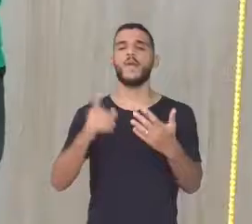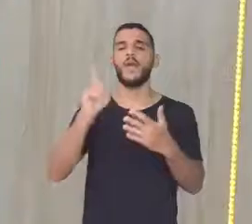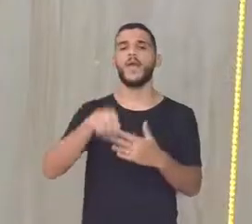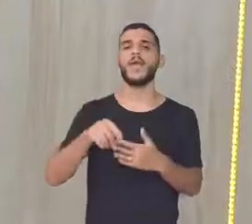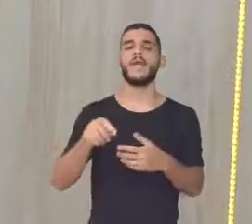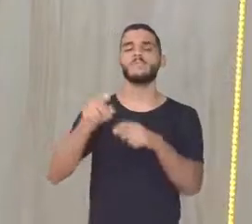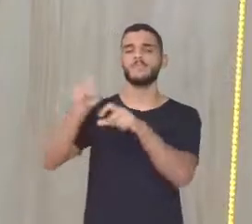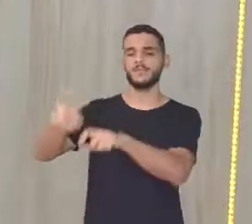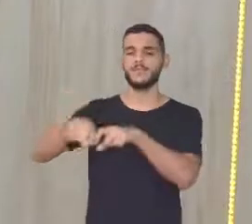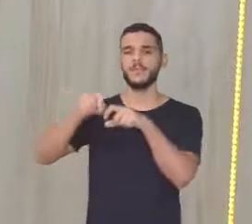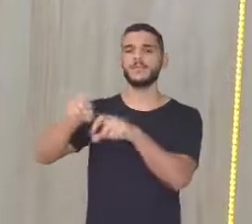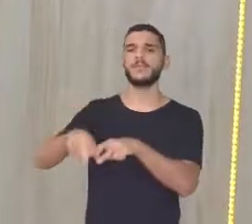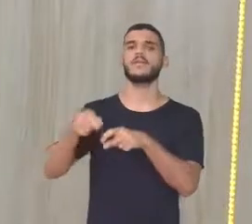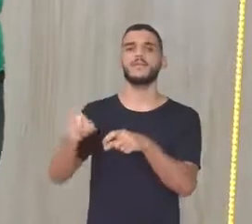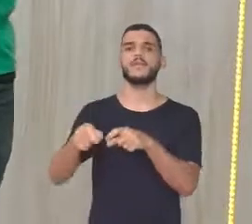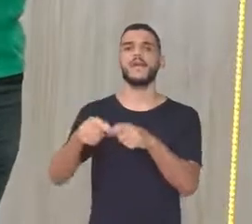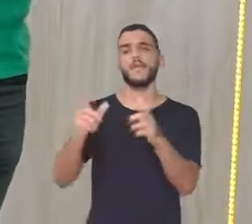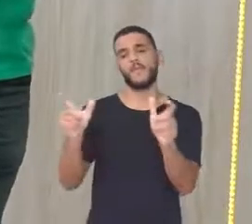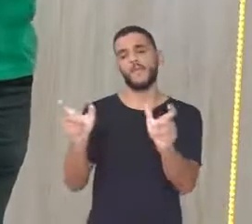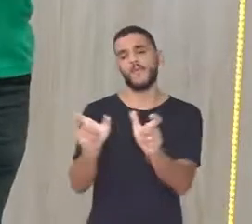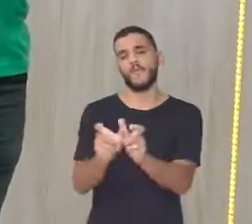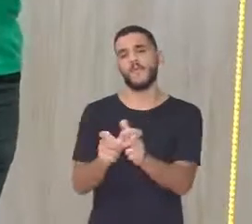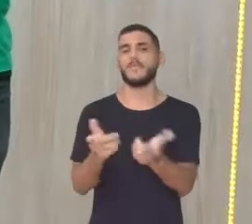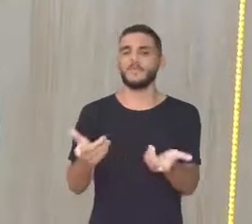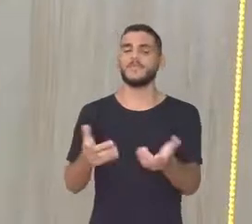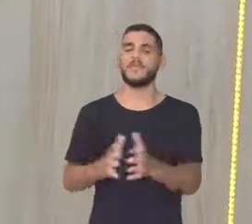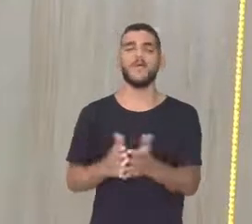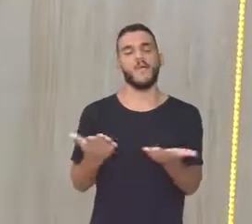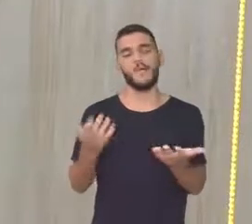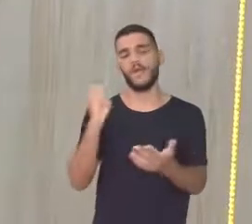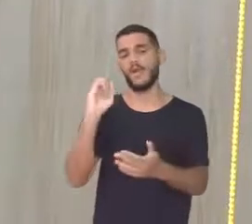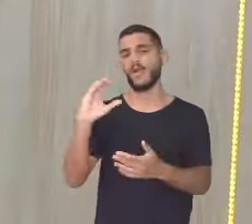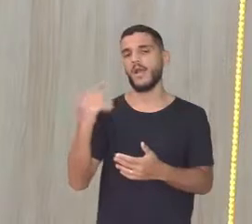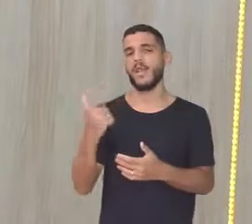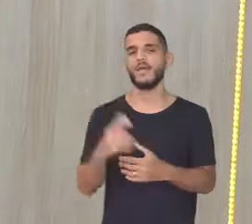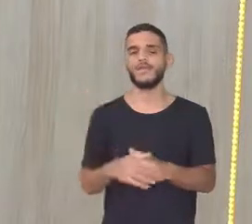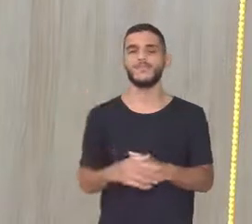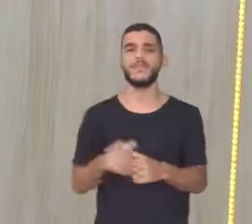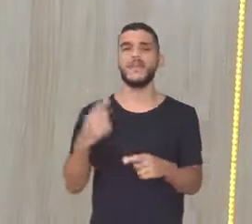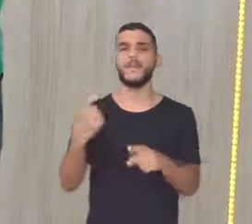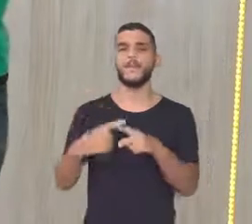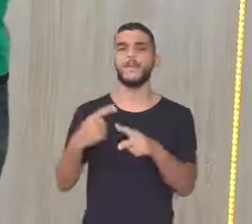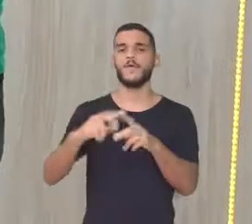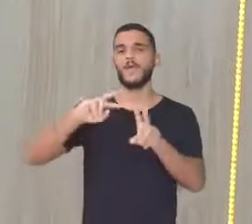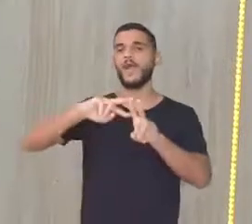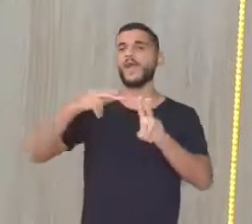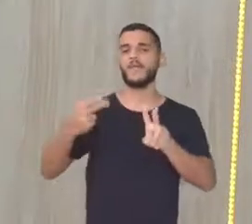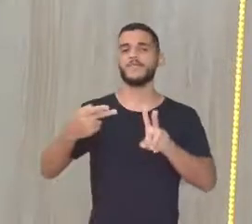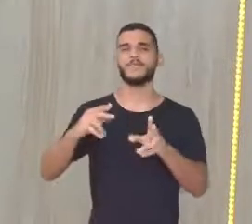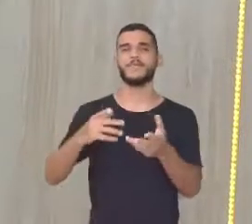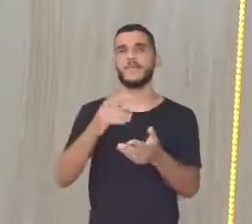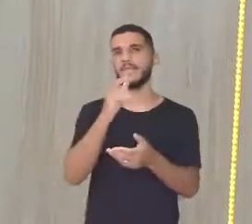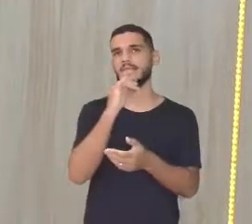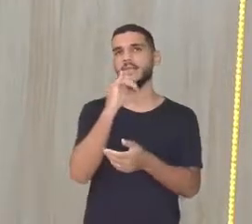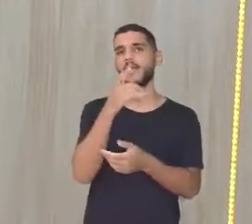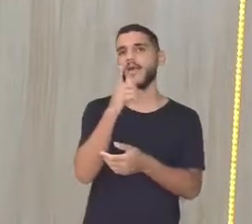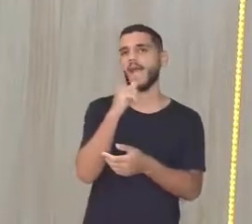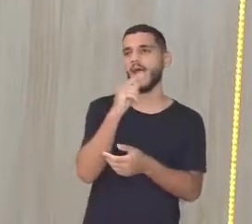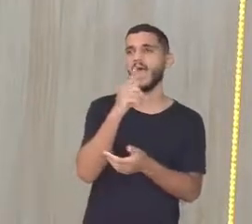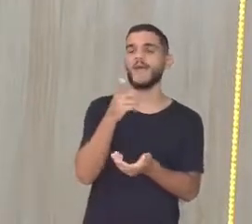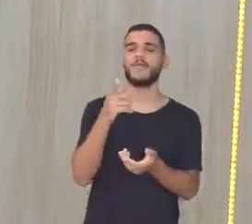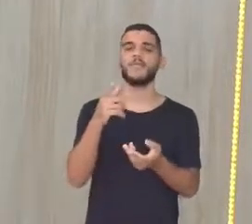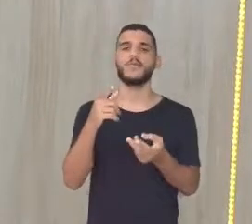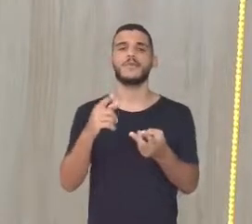É um pouco Em dimensões menores, né É em dimensões menores Porque recursos hídricos Água, por exemplo Potável É